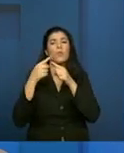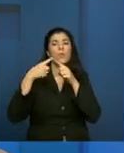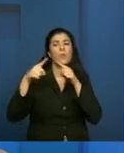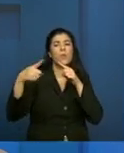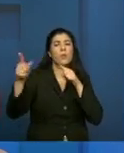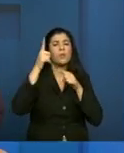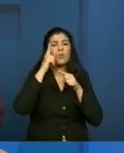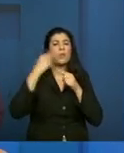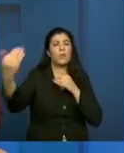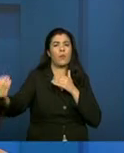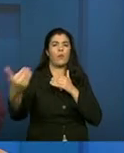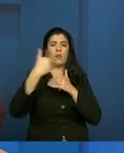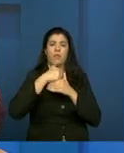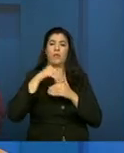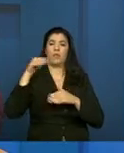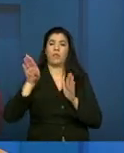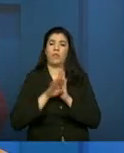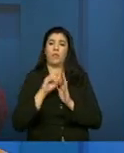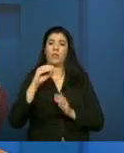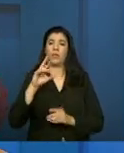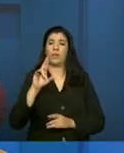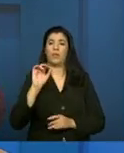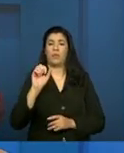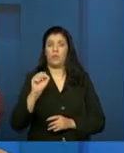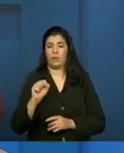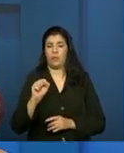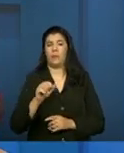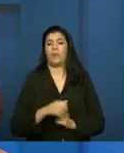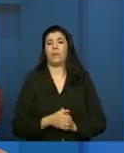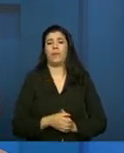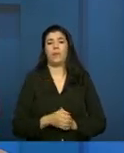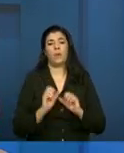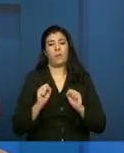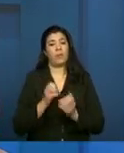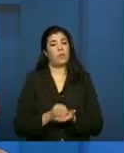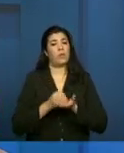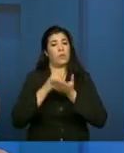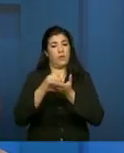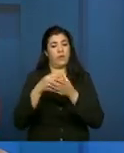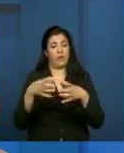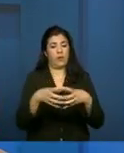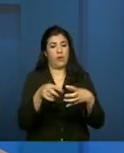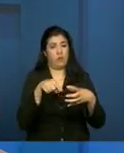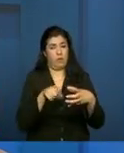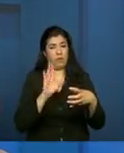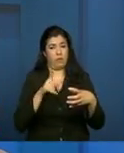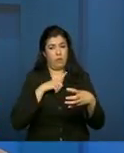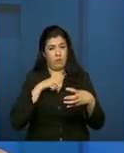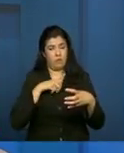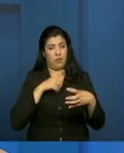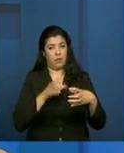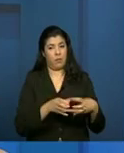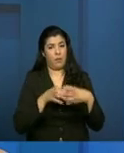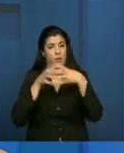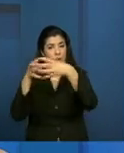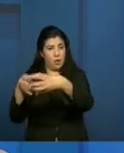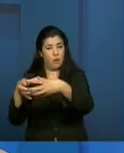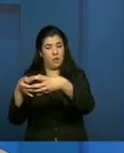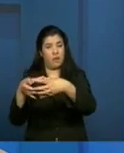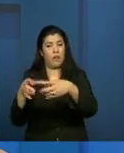nem conseguem acessar o Craso. Então, ele pode tanto ofertar por meio da equipe que já existe no Craso, quanto